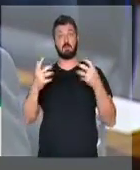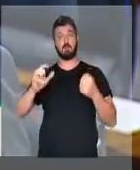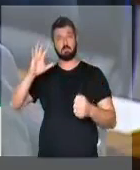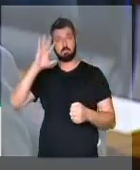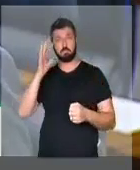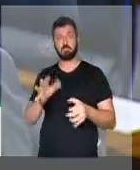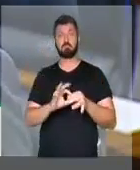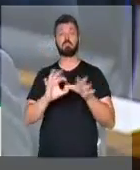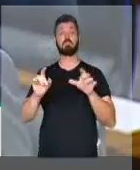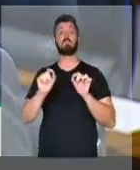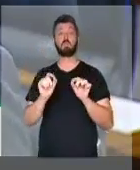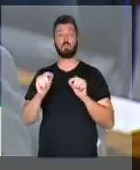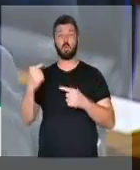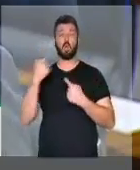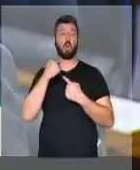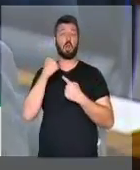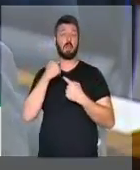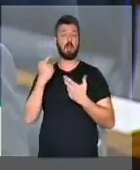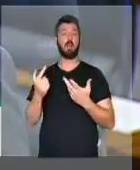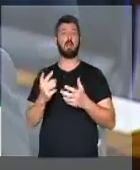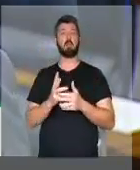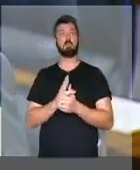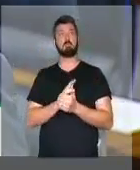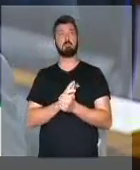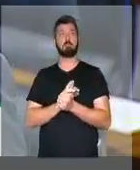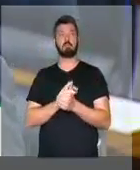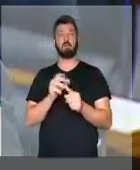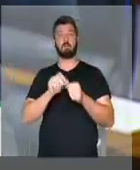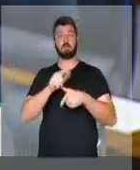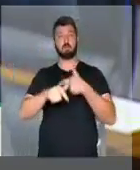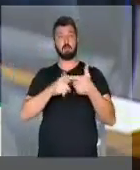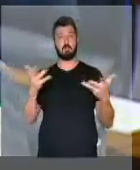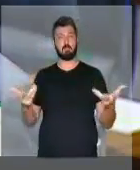deliberar, permitindo que os lotéricos continuem a prestar o excelente serviço para o país.